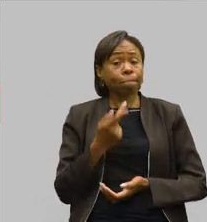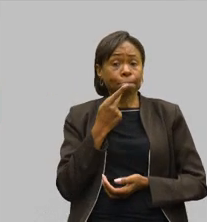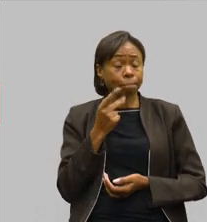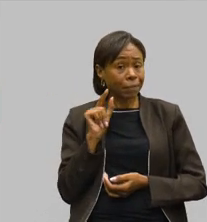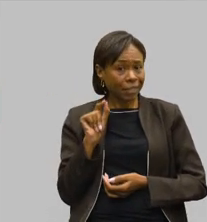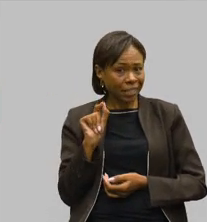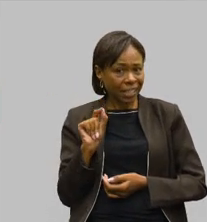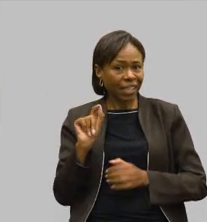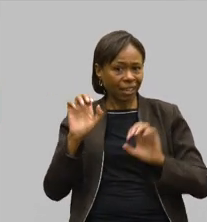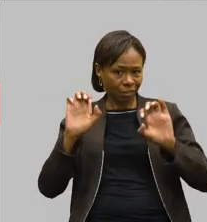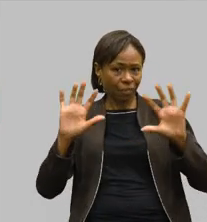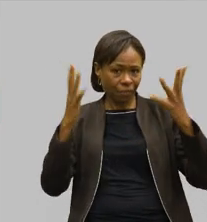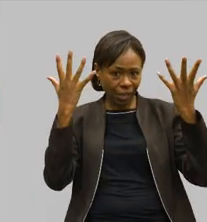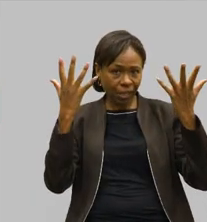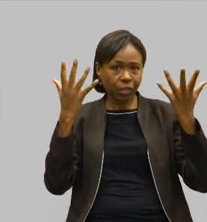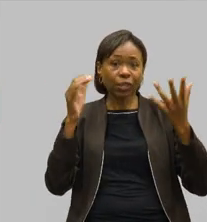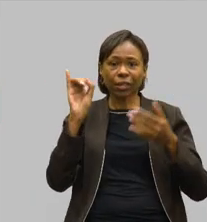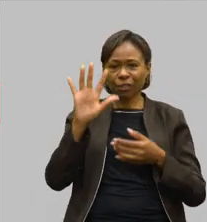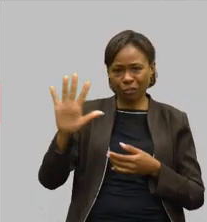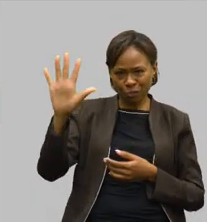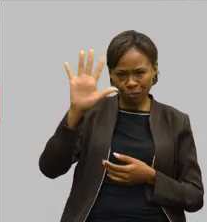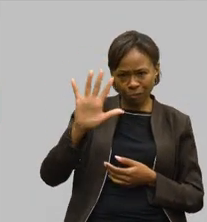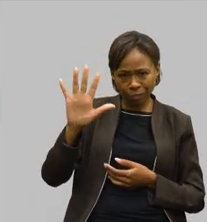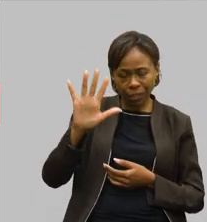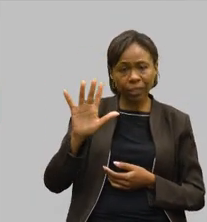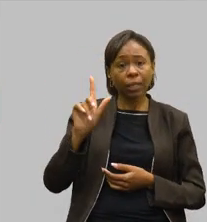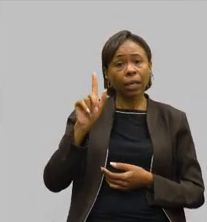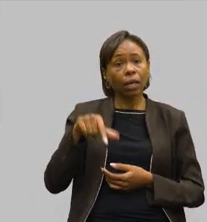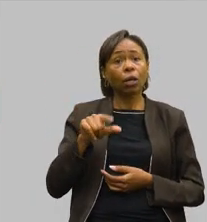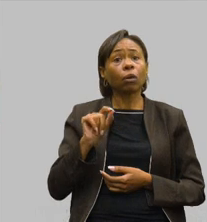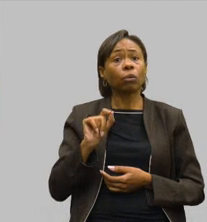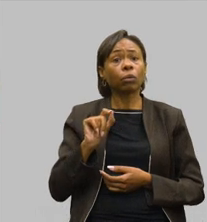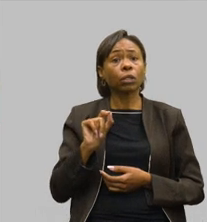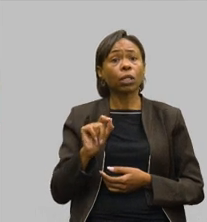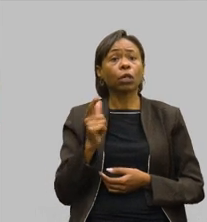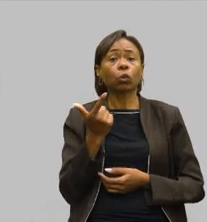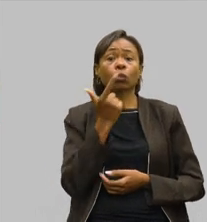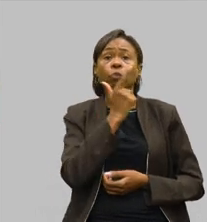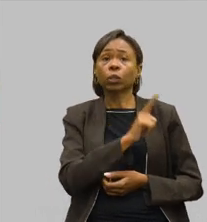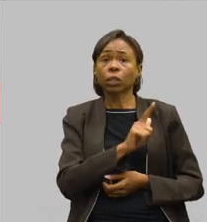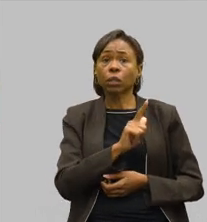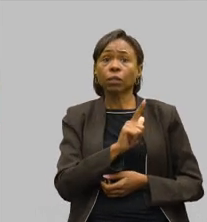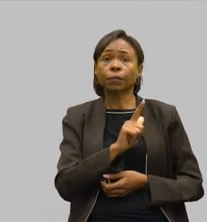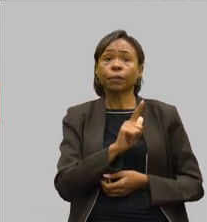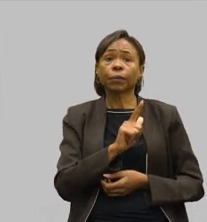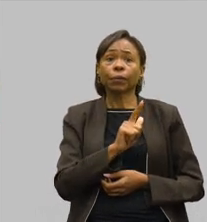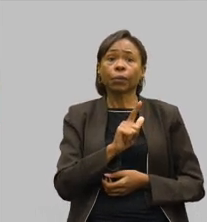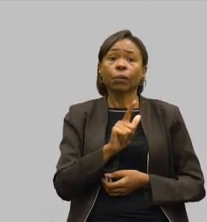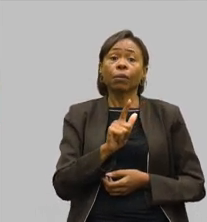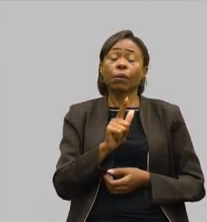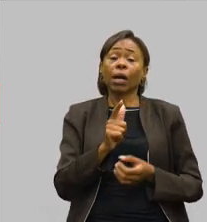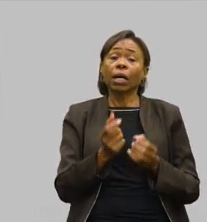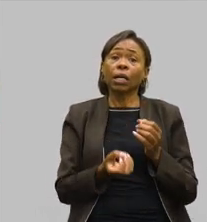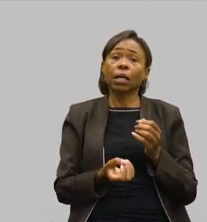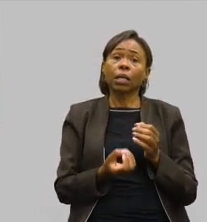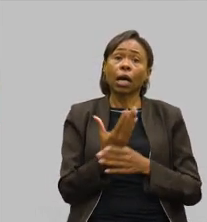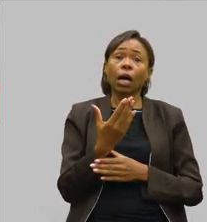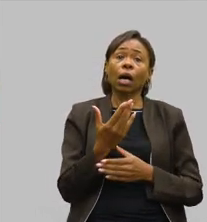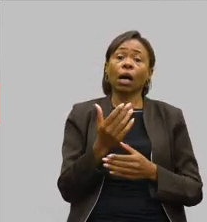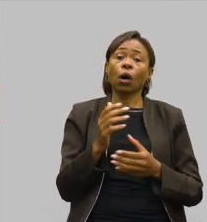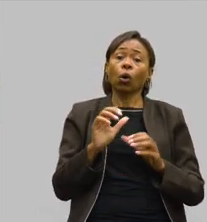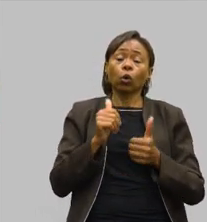e fotos também, nós conseguimos também realizar os Jogos dos Povos